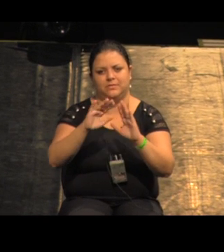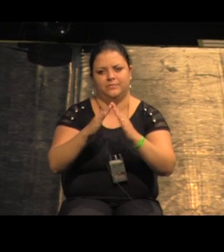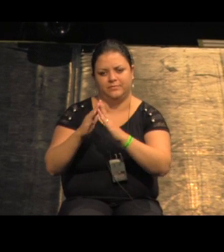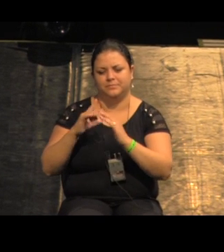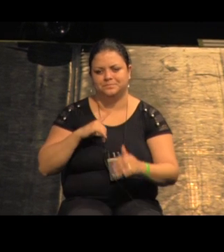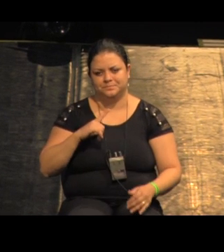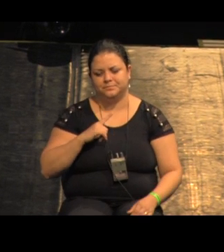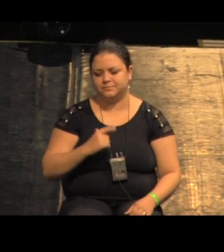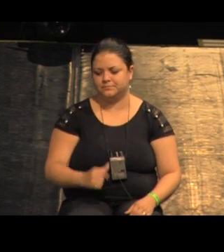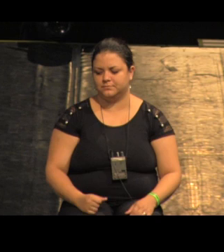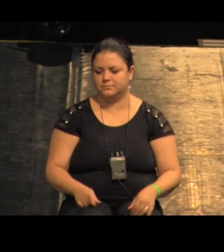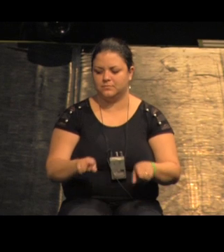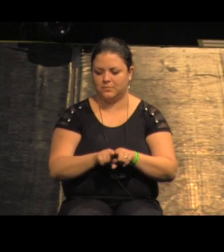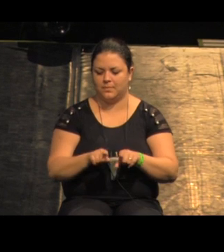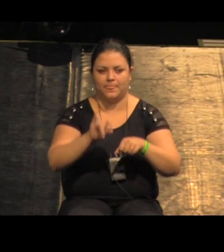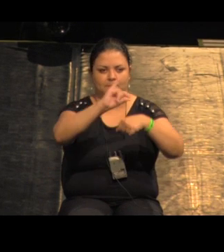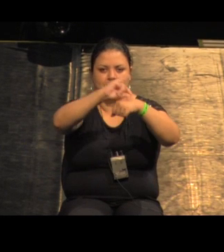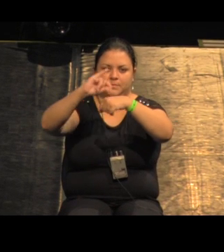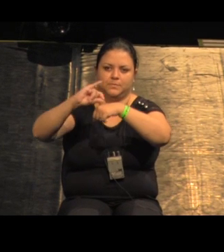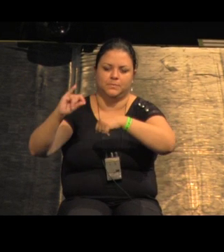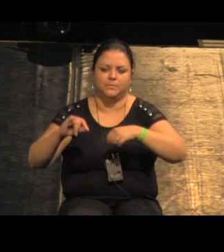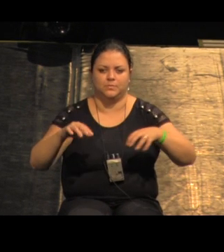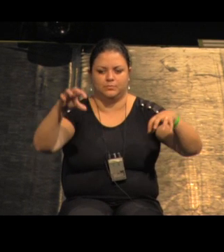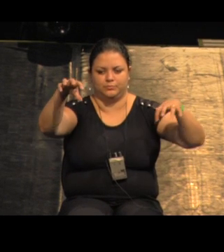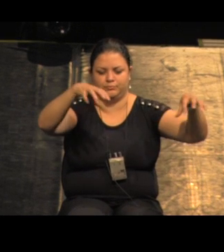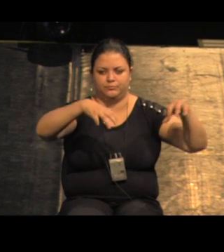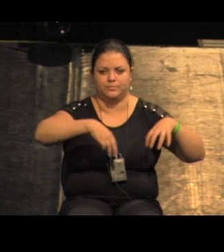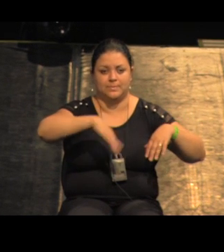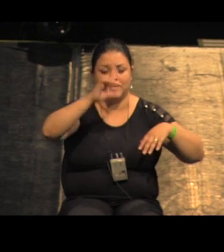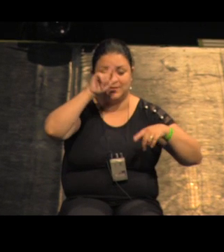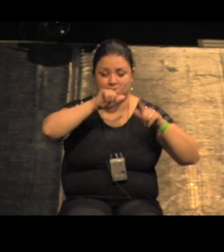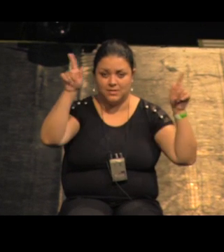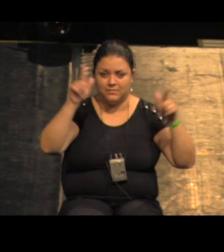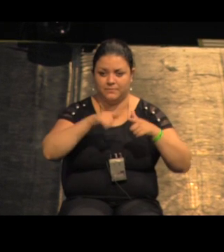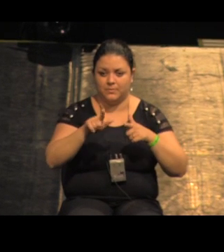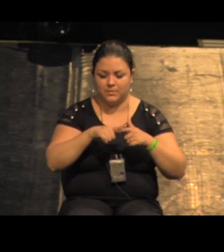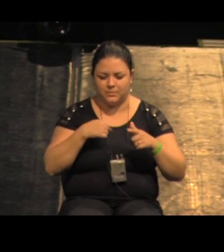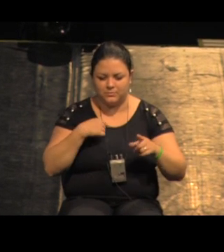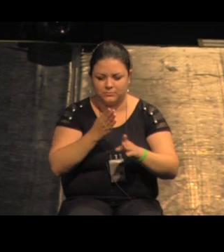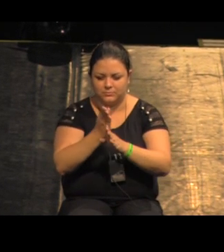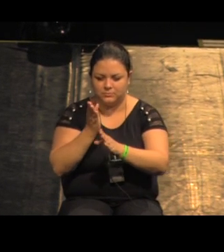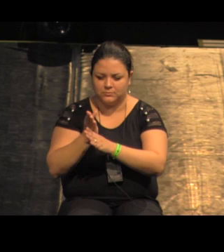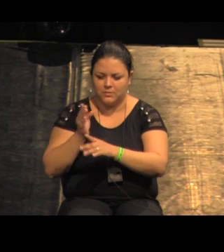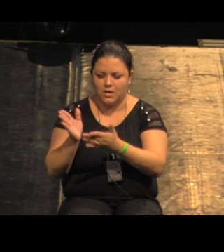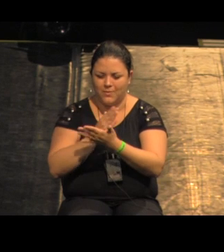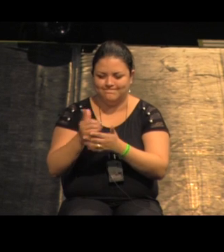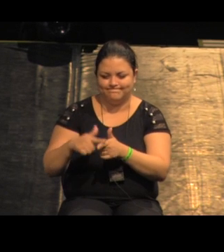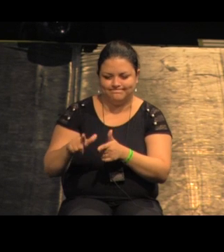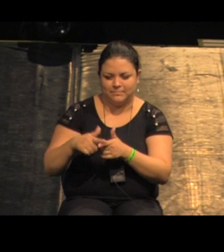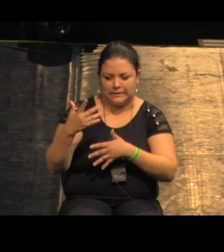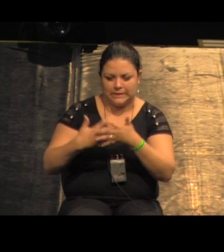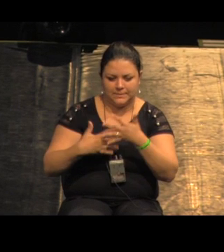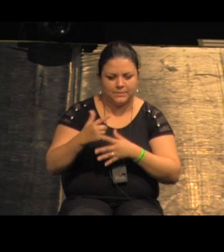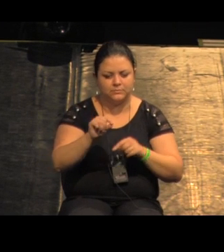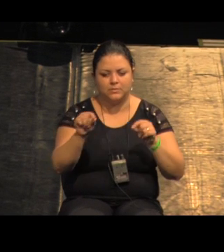e a sobreposição de todos esses pontos críticos nos deu os pontos mínimos de interferência que era esse o objetivo